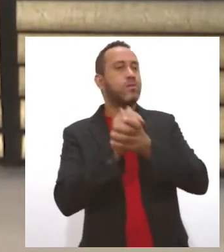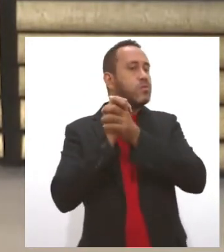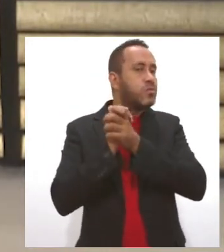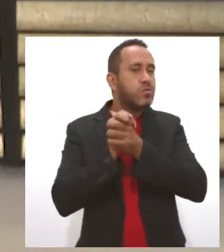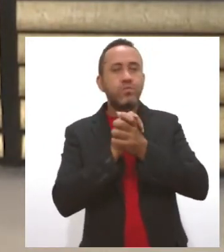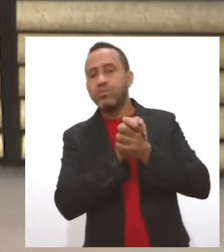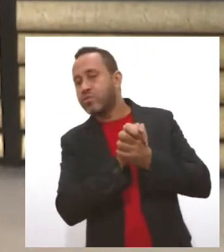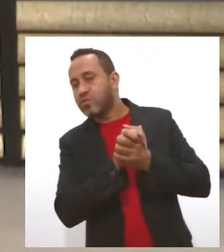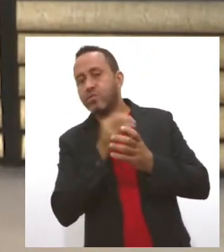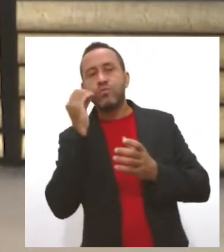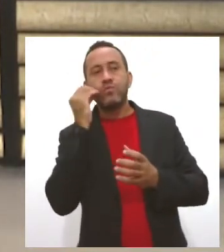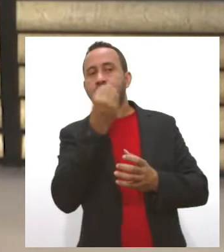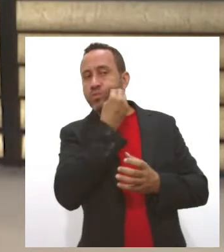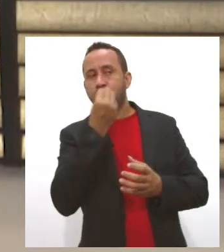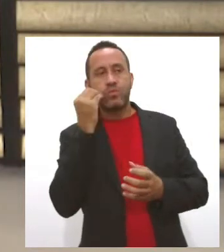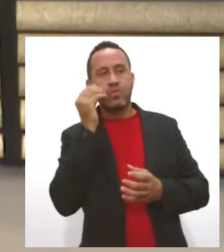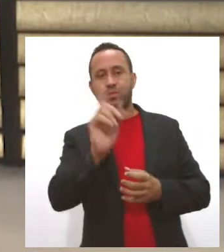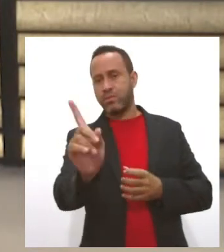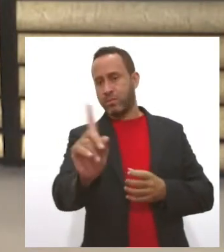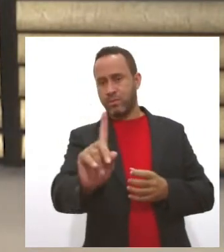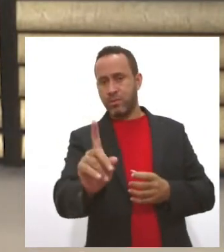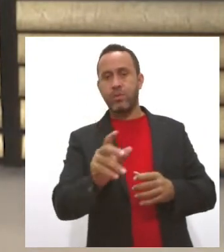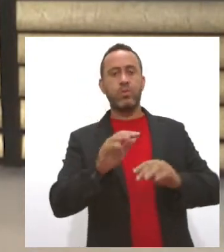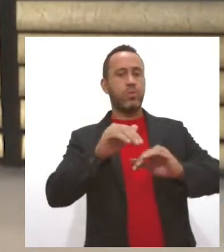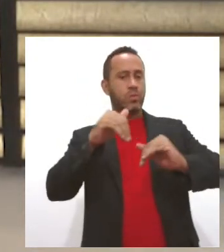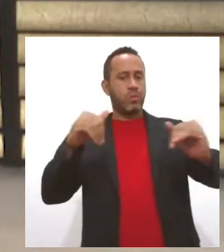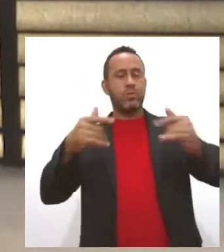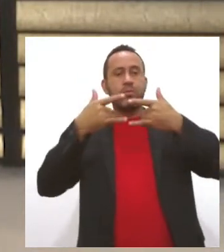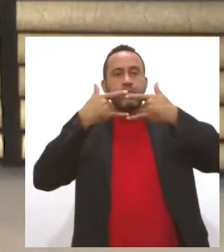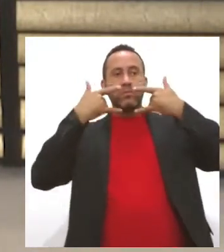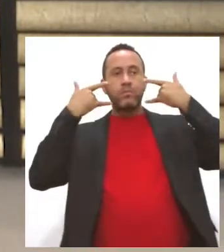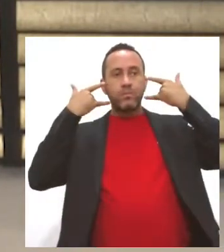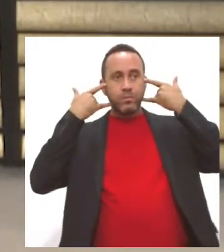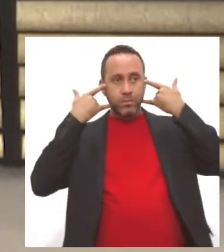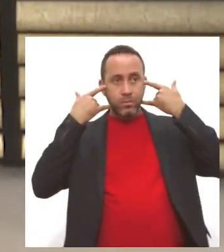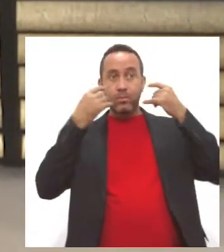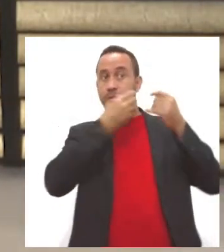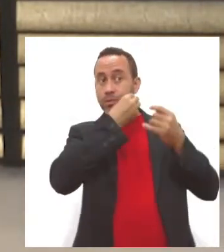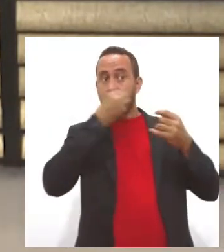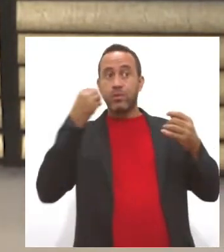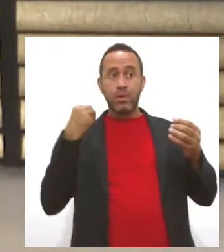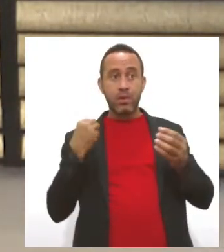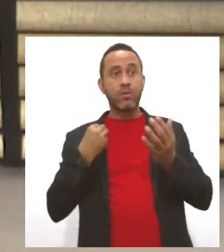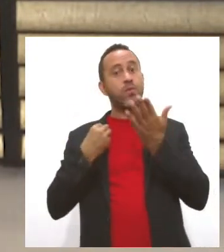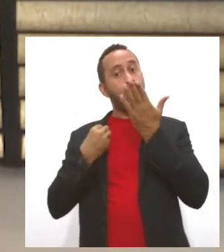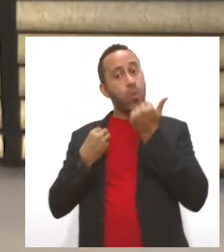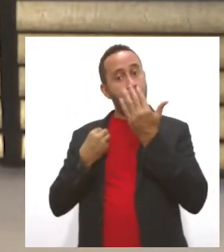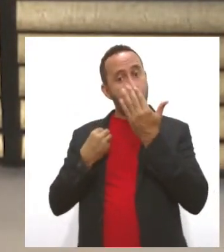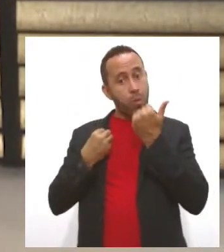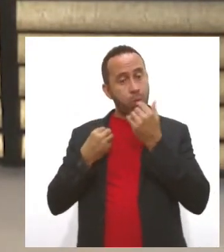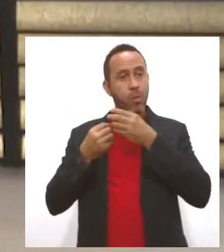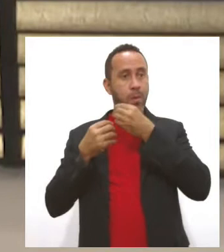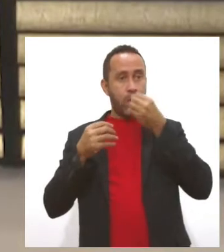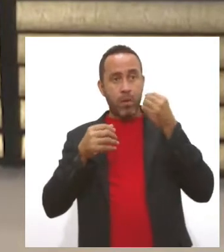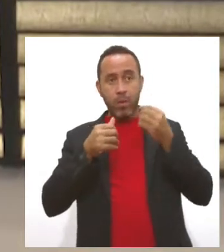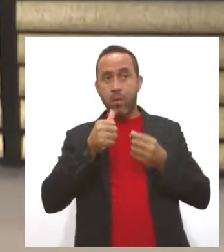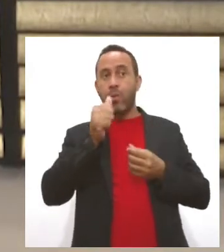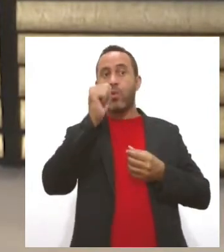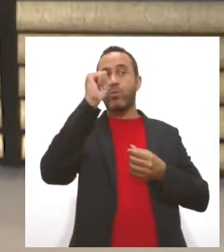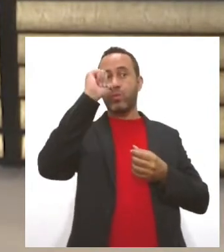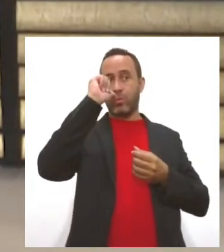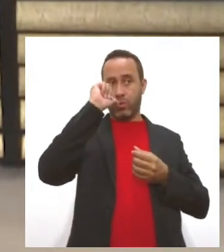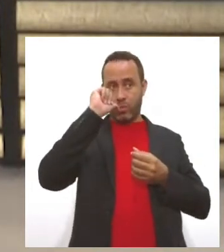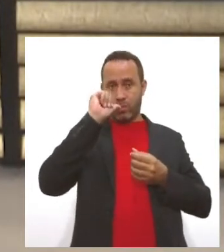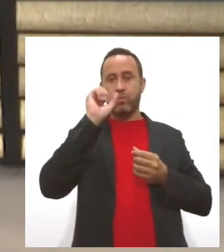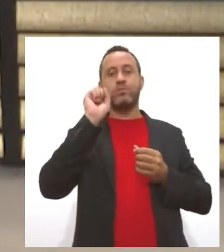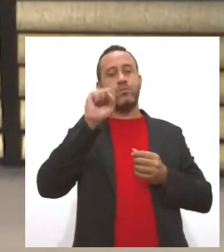abraço. Todos devem permanecer de máscara e só retirá-la quando for comer ou quando for beber. A